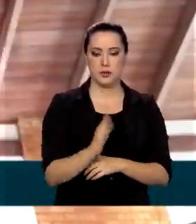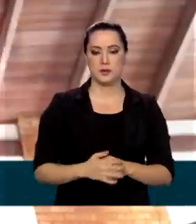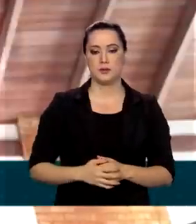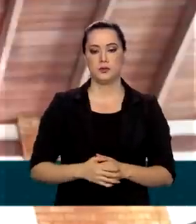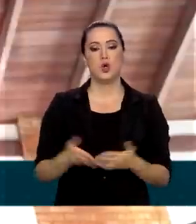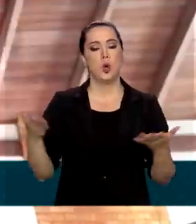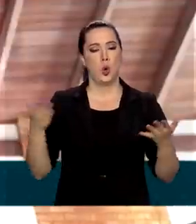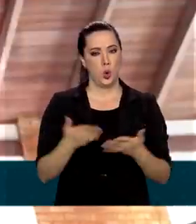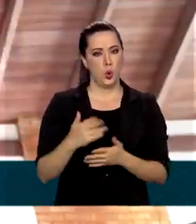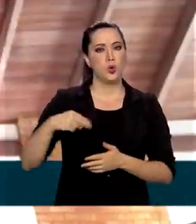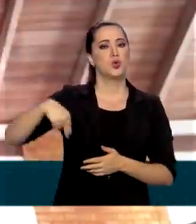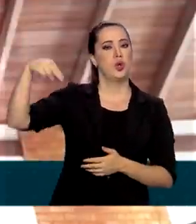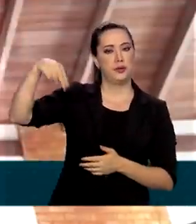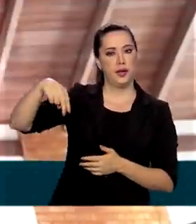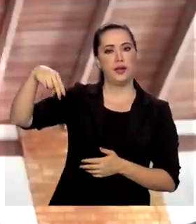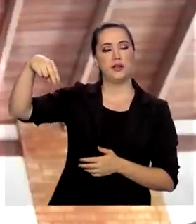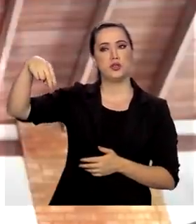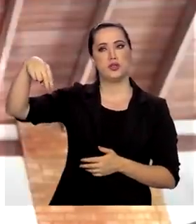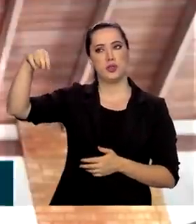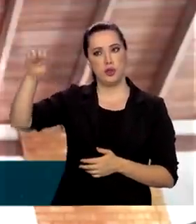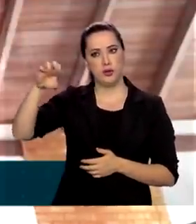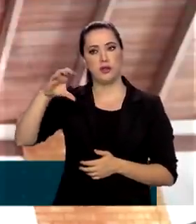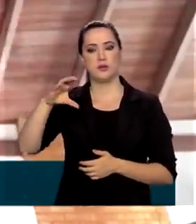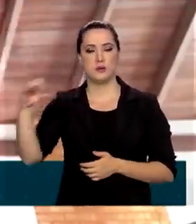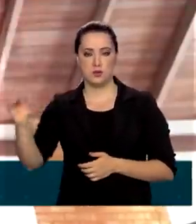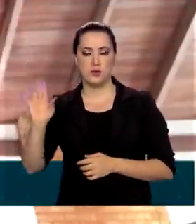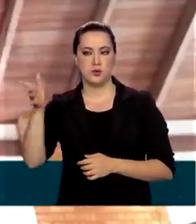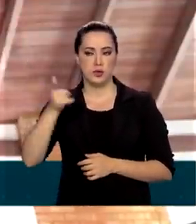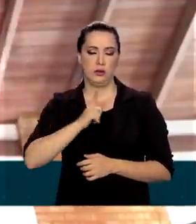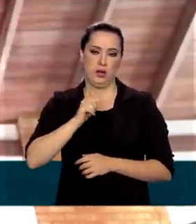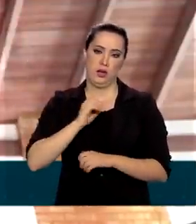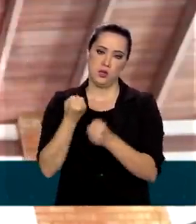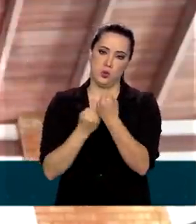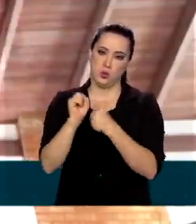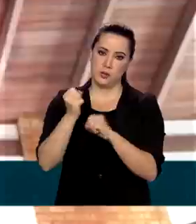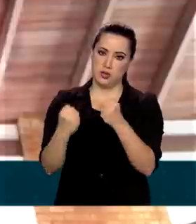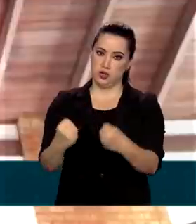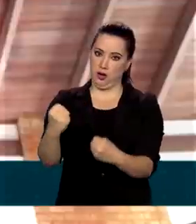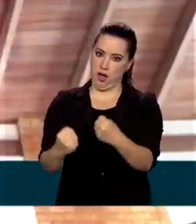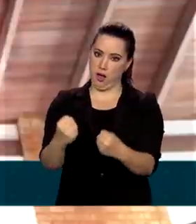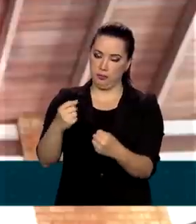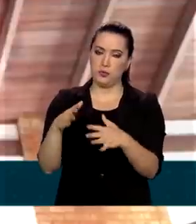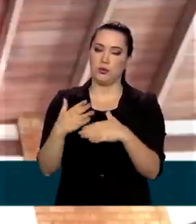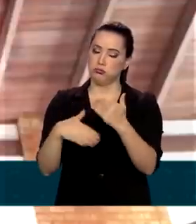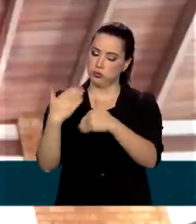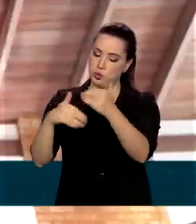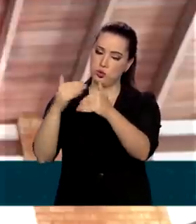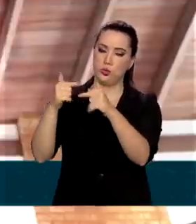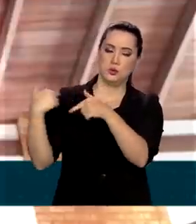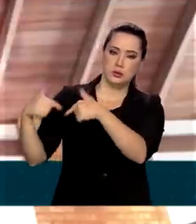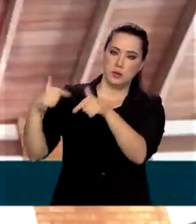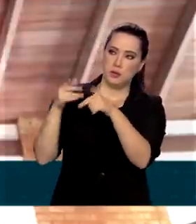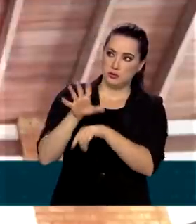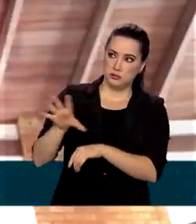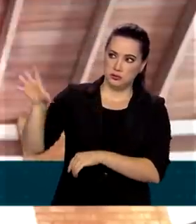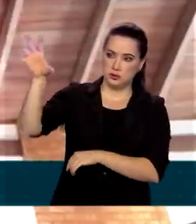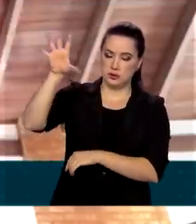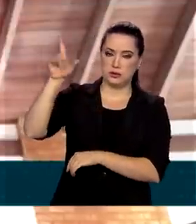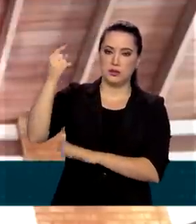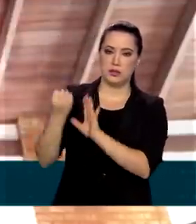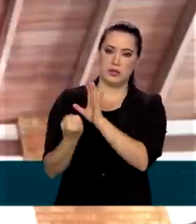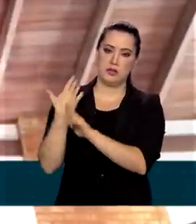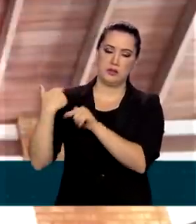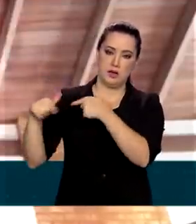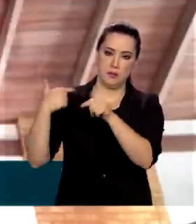produzem automóveis. Então, vai ser uma maneira de manter a produção, a atividade econômica nesses lugares, gerando